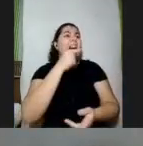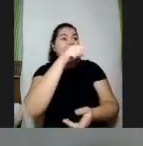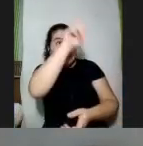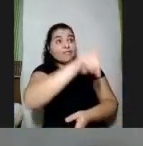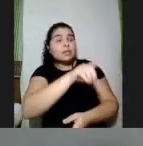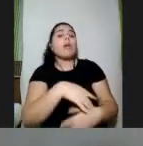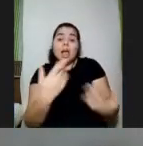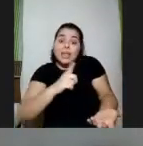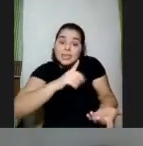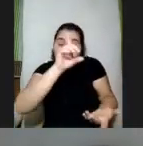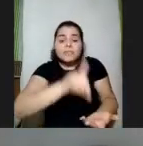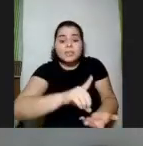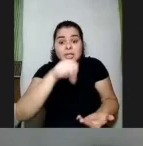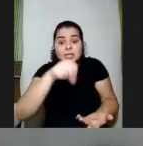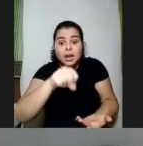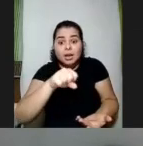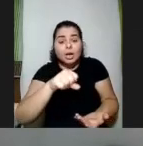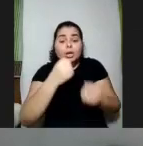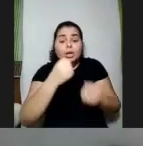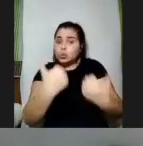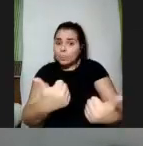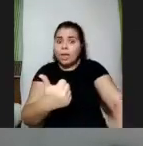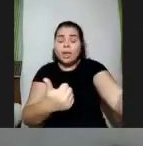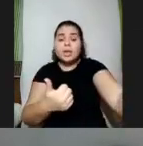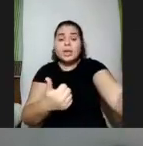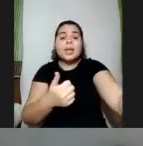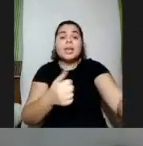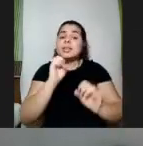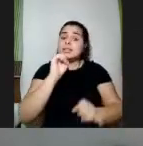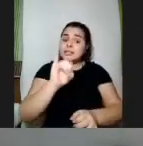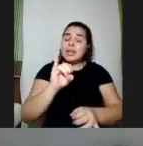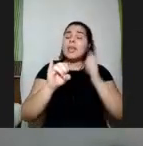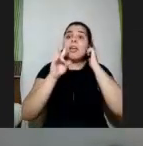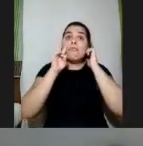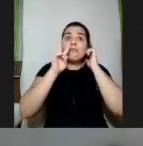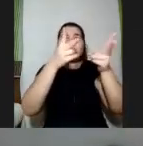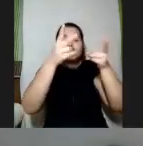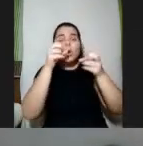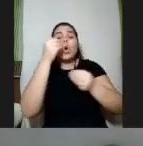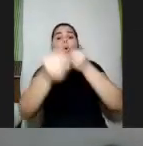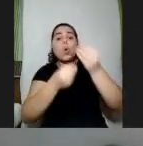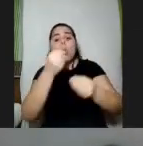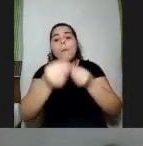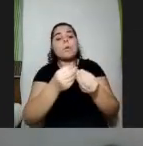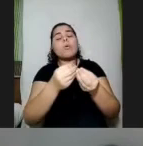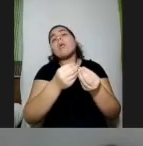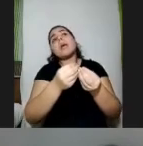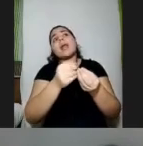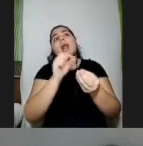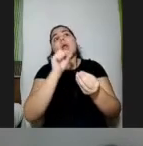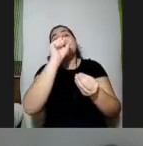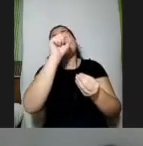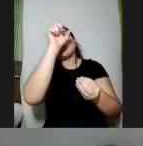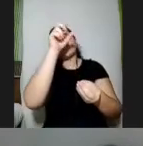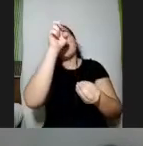e tudo bem que ela tenha desde que isso seja reconhecido como parte do que a Bia é e não como tudo o que a Bia é ou